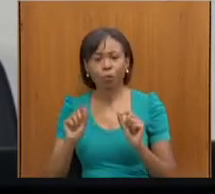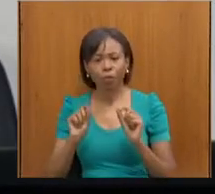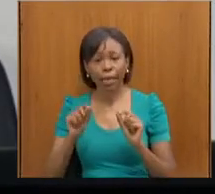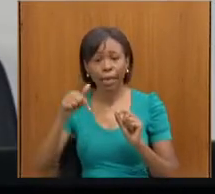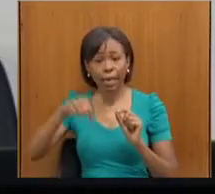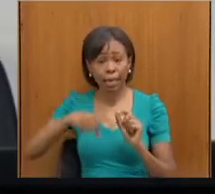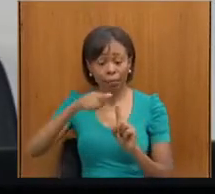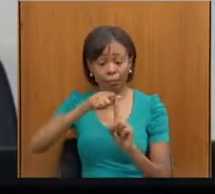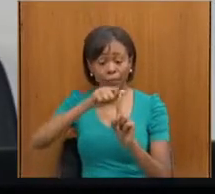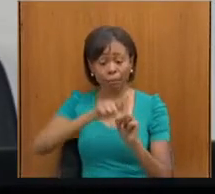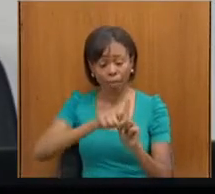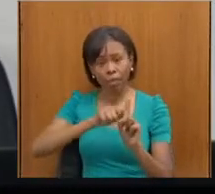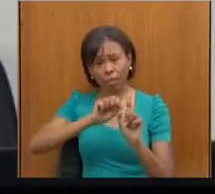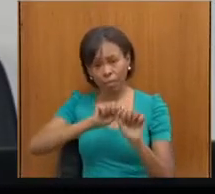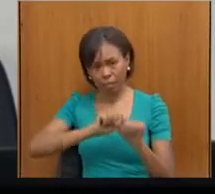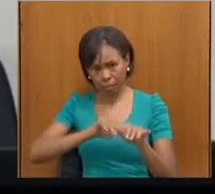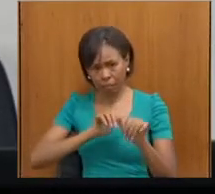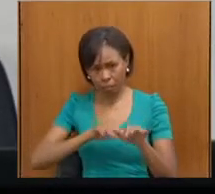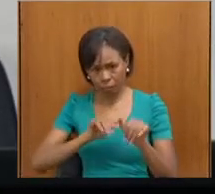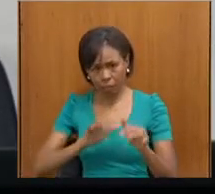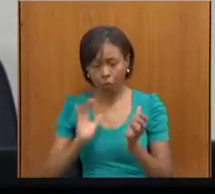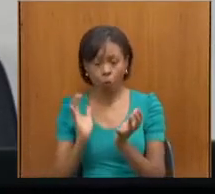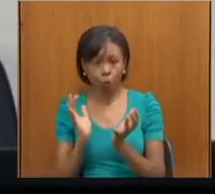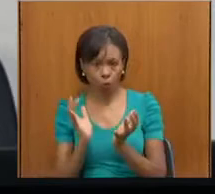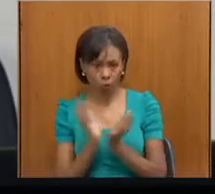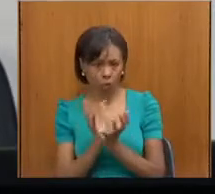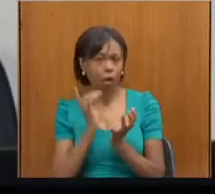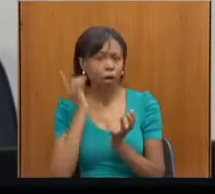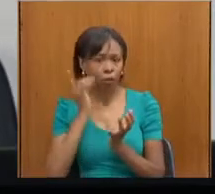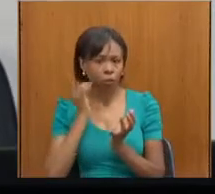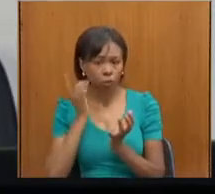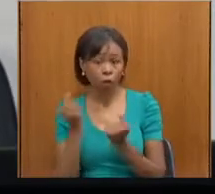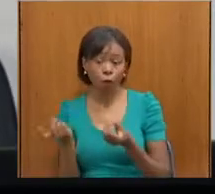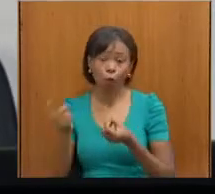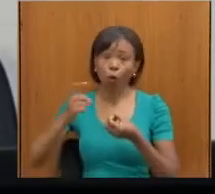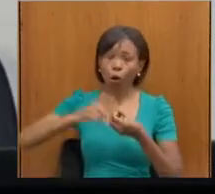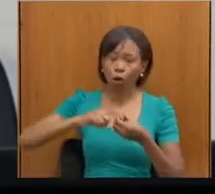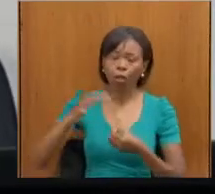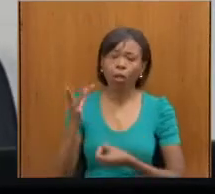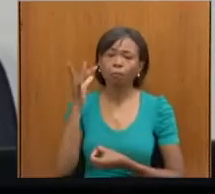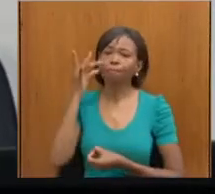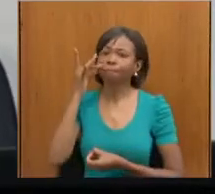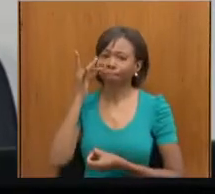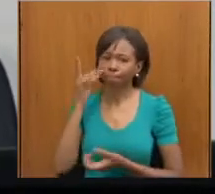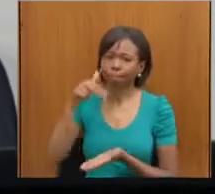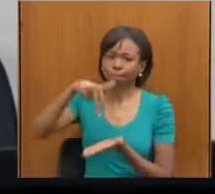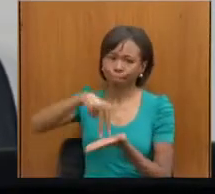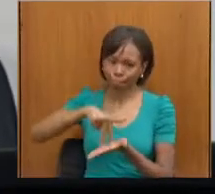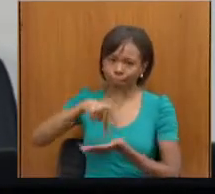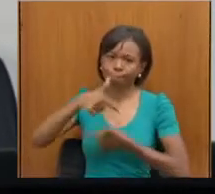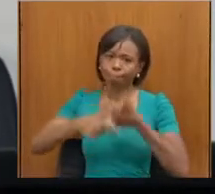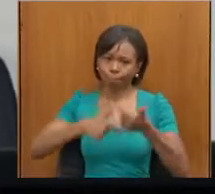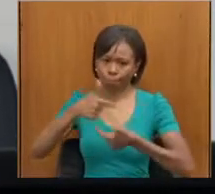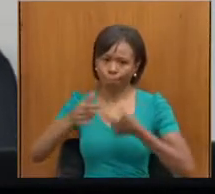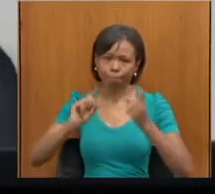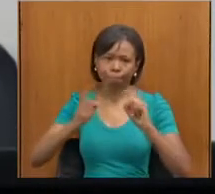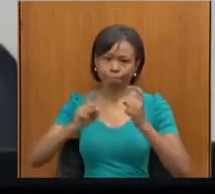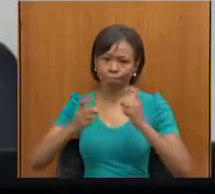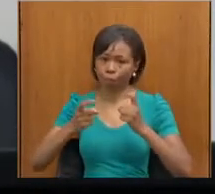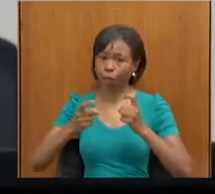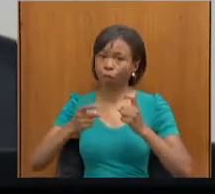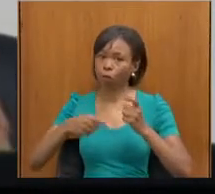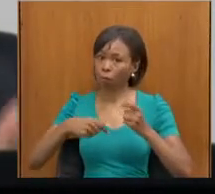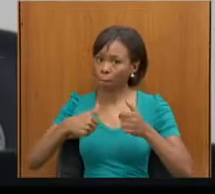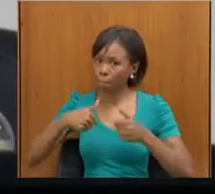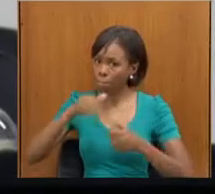essa comissão está aqui retornando de forma presencial suas atividades com maior intensidade,